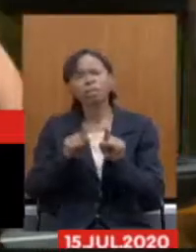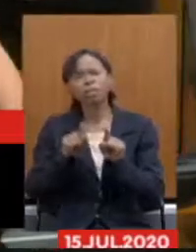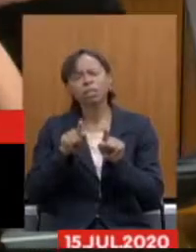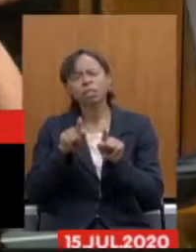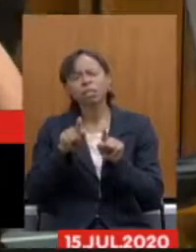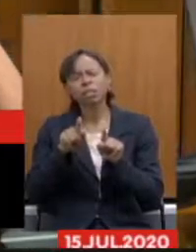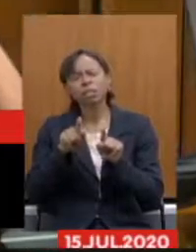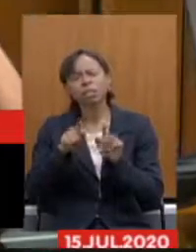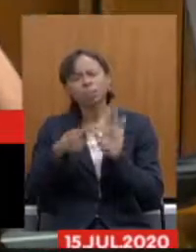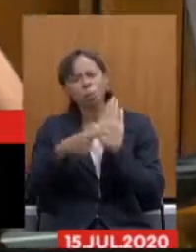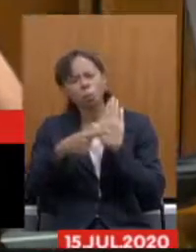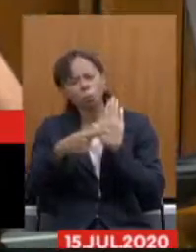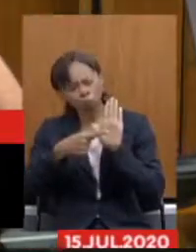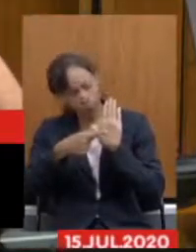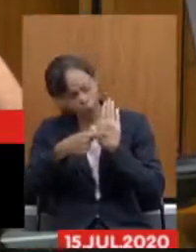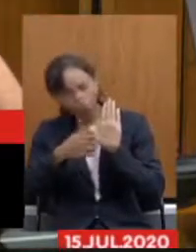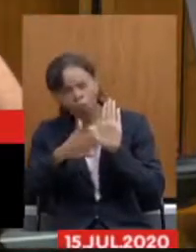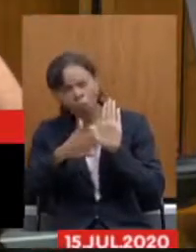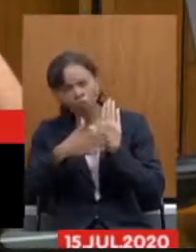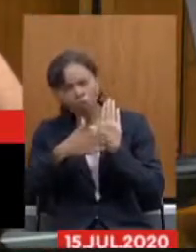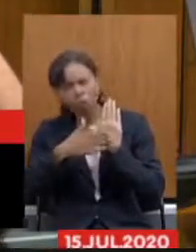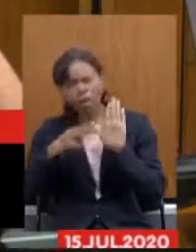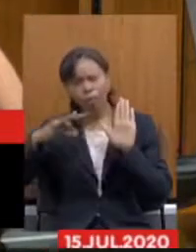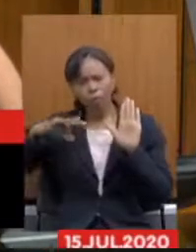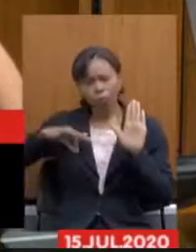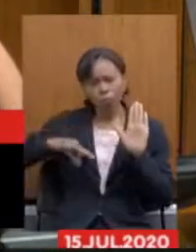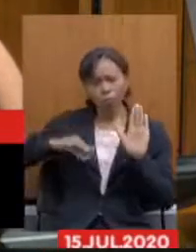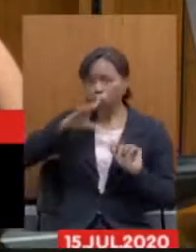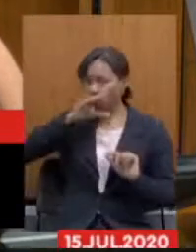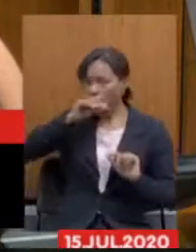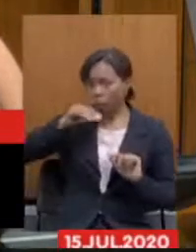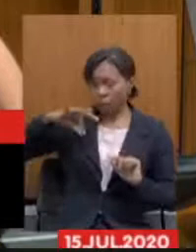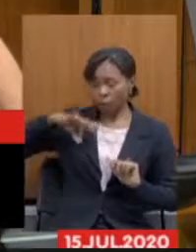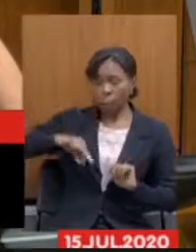que a remuneração dos servidores cai drasticamente